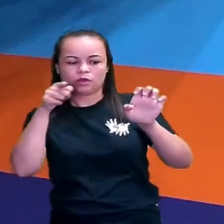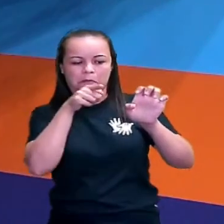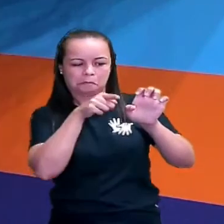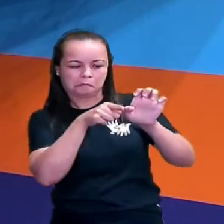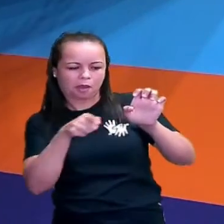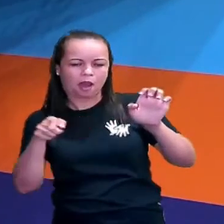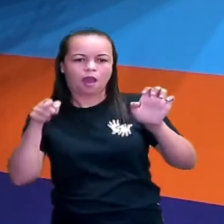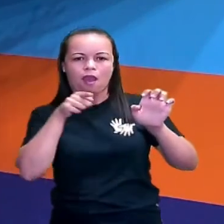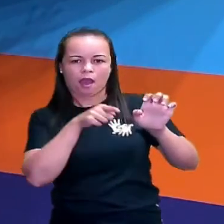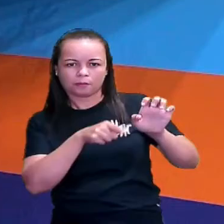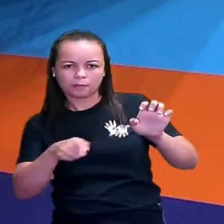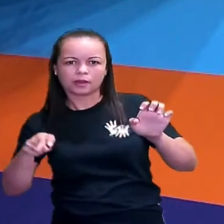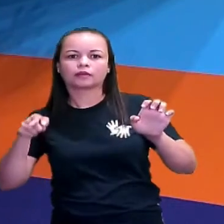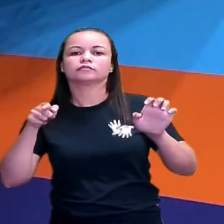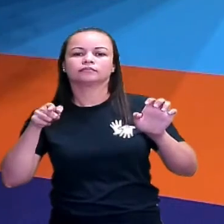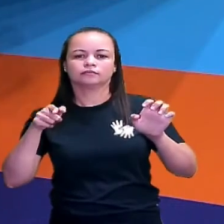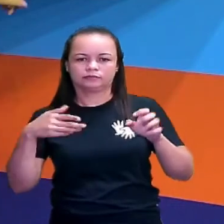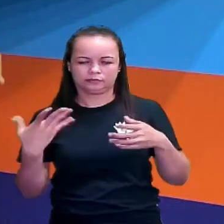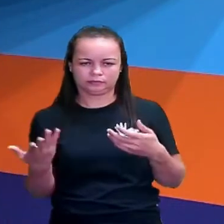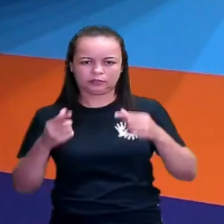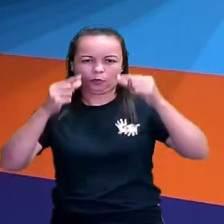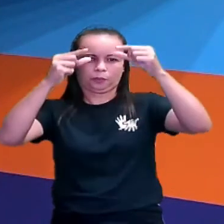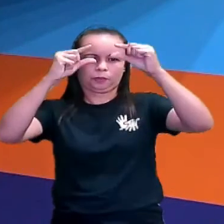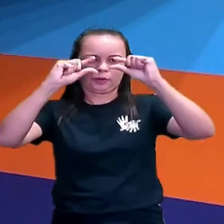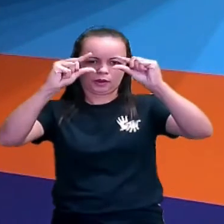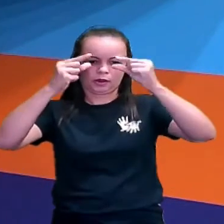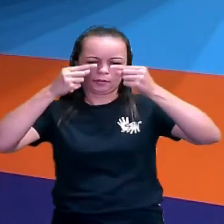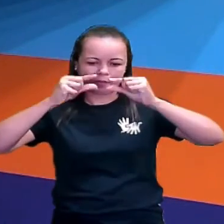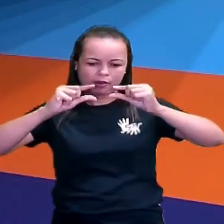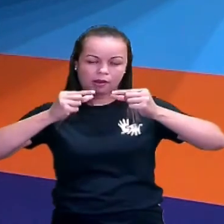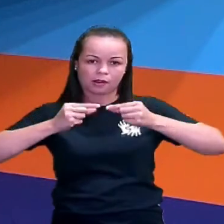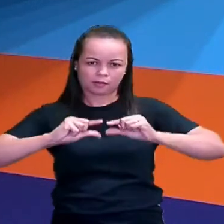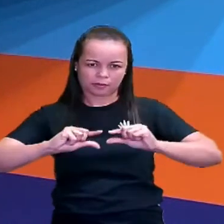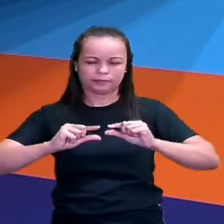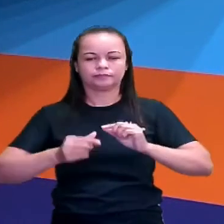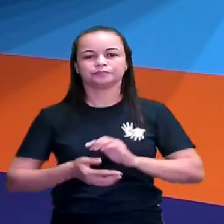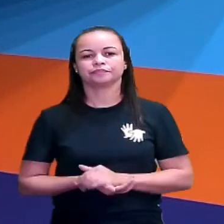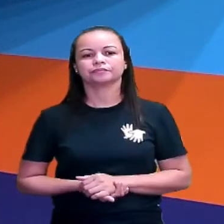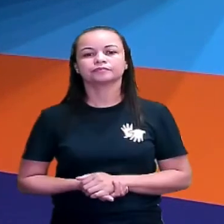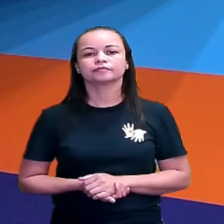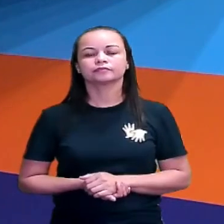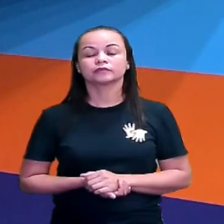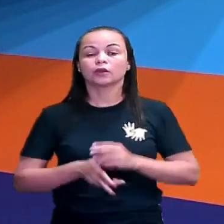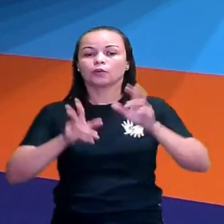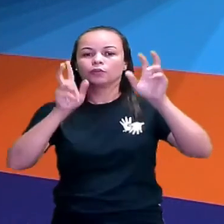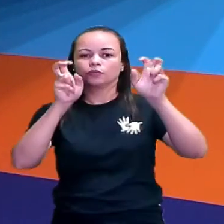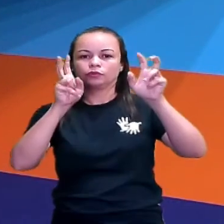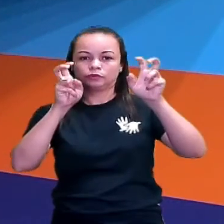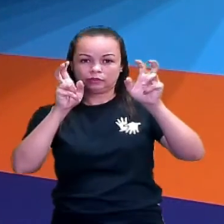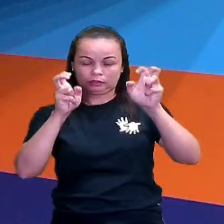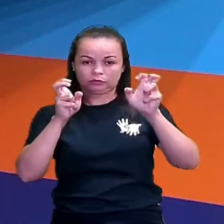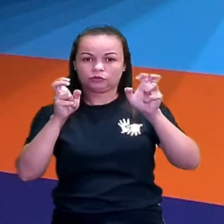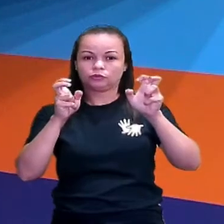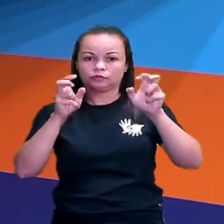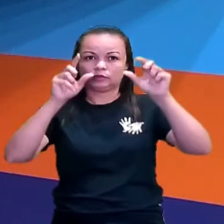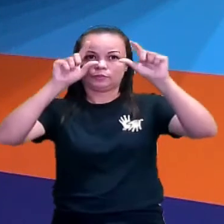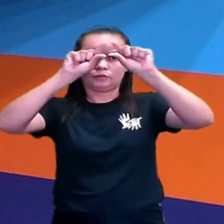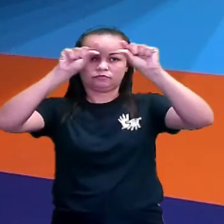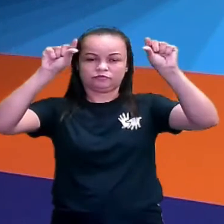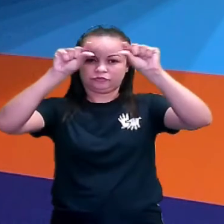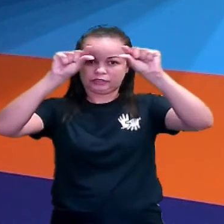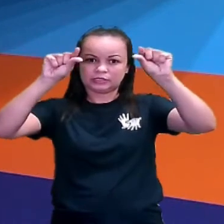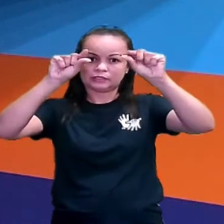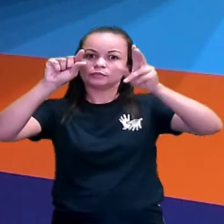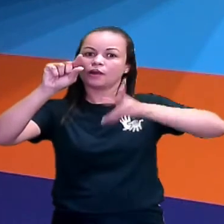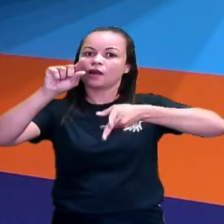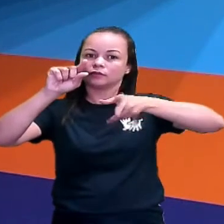para baixo. Isso mesmo. Vamos lá, crianças. O título, ó, é sempre fica aqui em cima, tá?